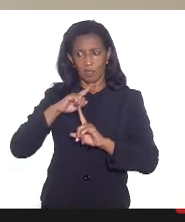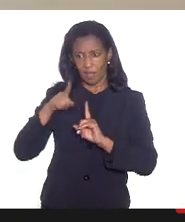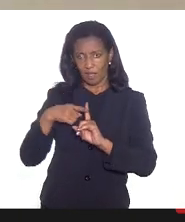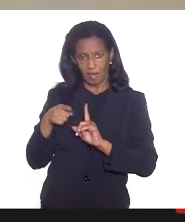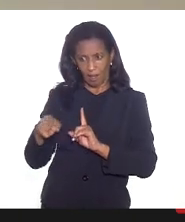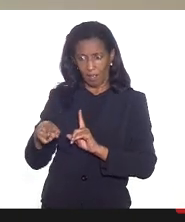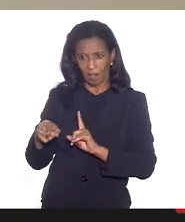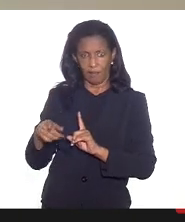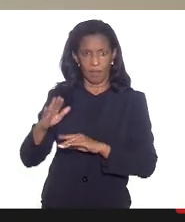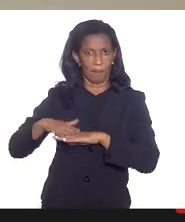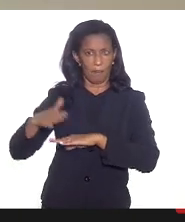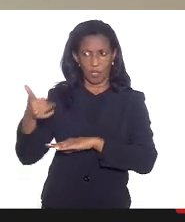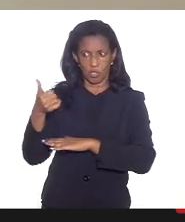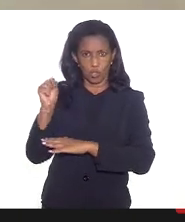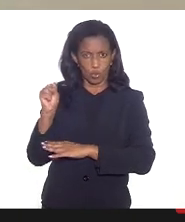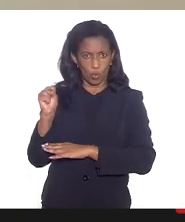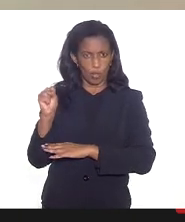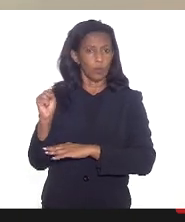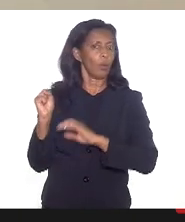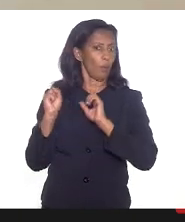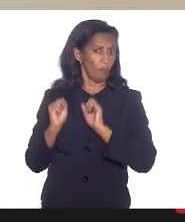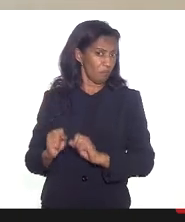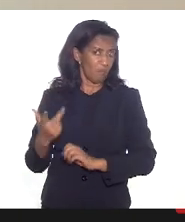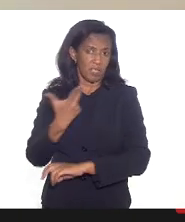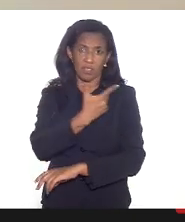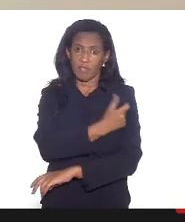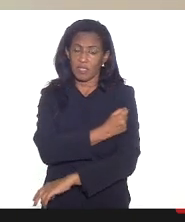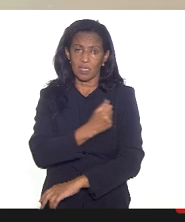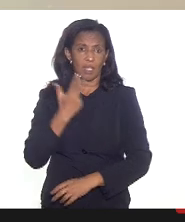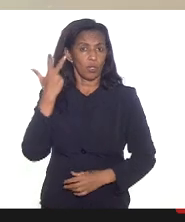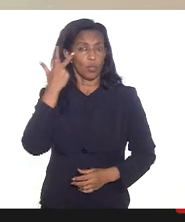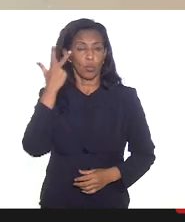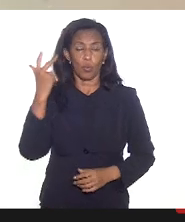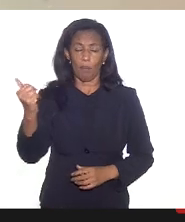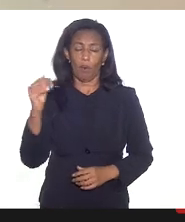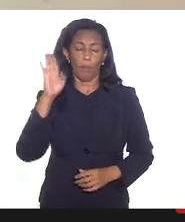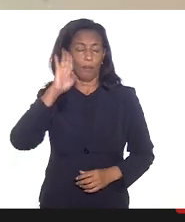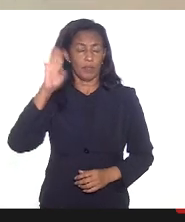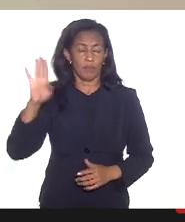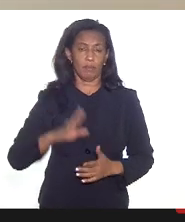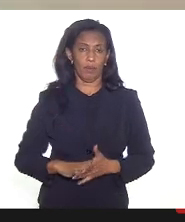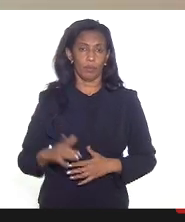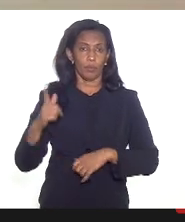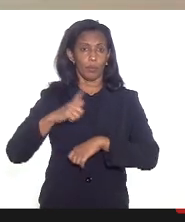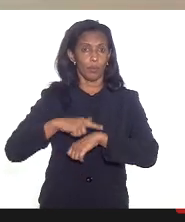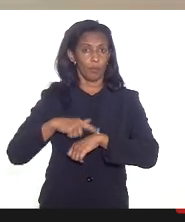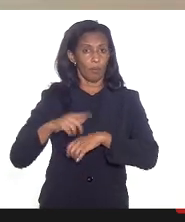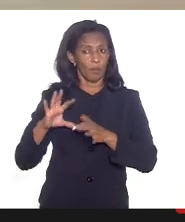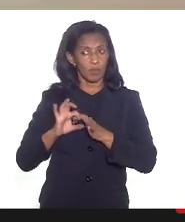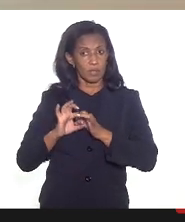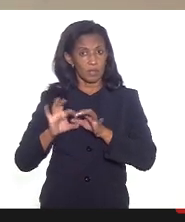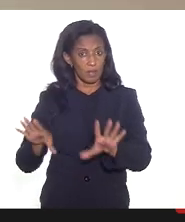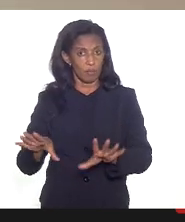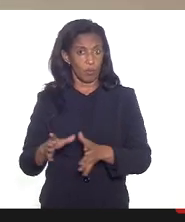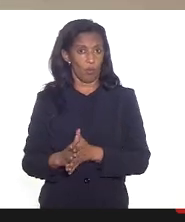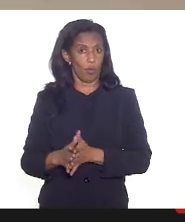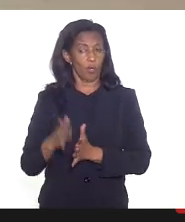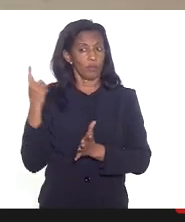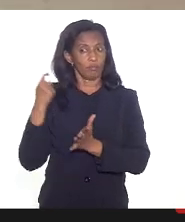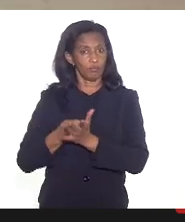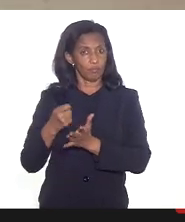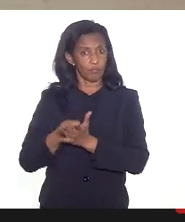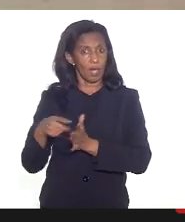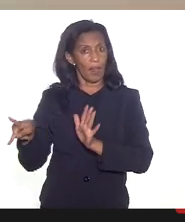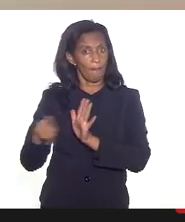tiver mais de 18 anos ela vai ser vacinada como grupo prioritário no momento em que se deliberou que a gestante faz